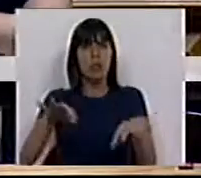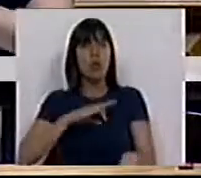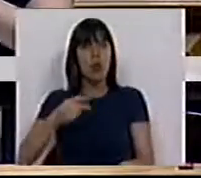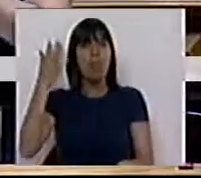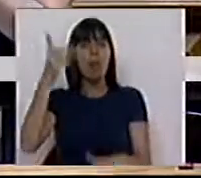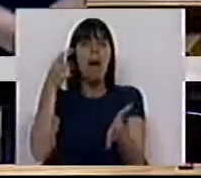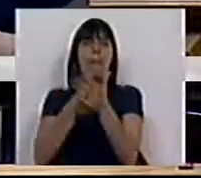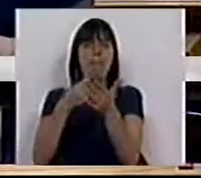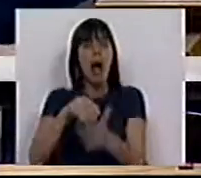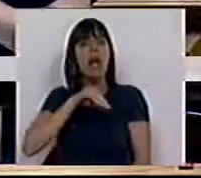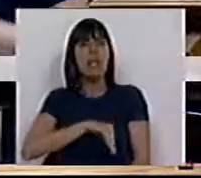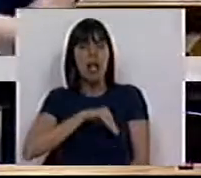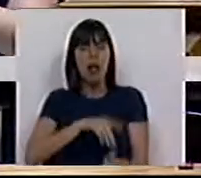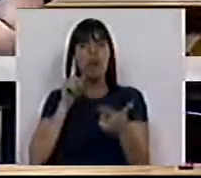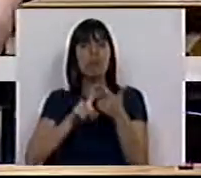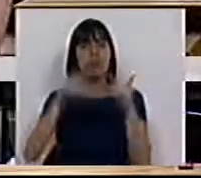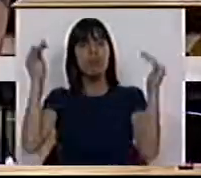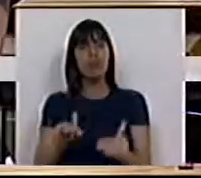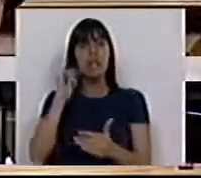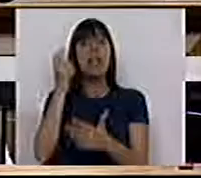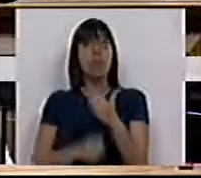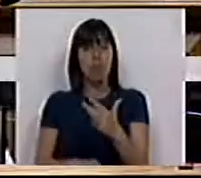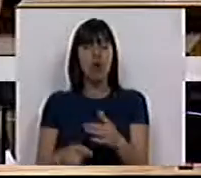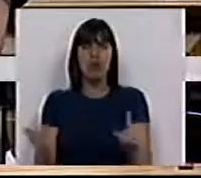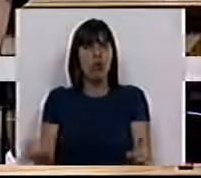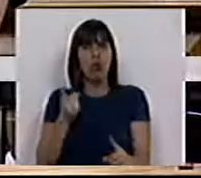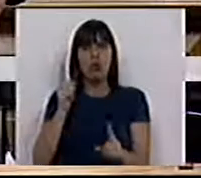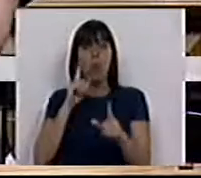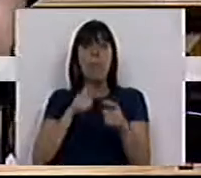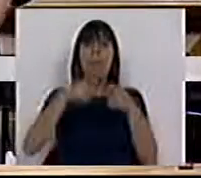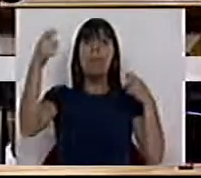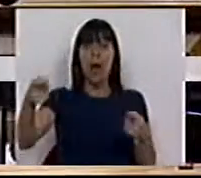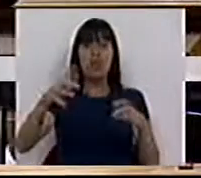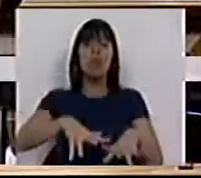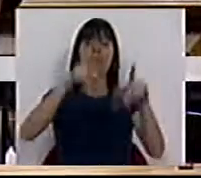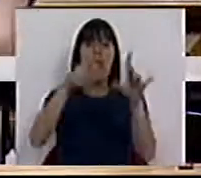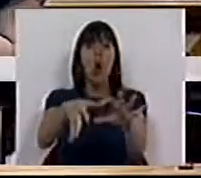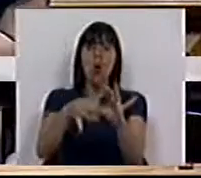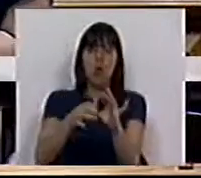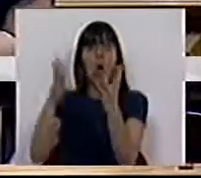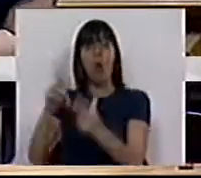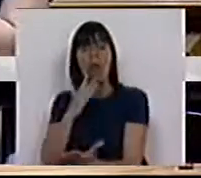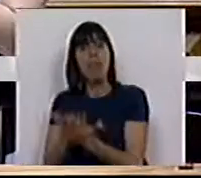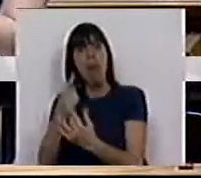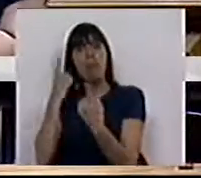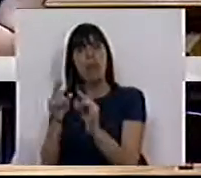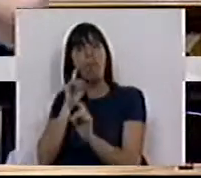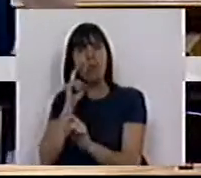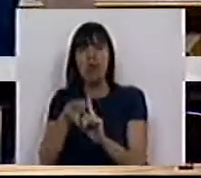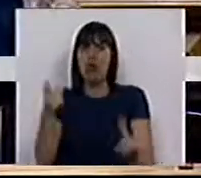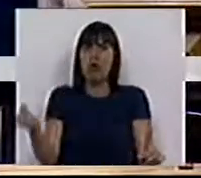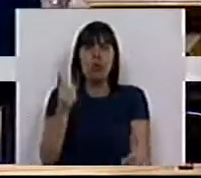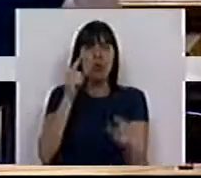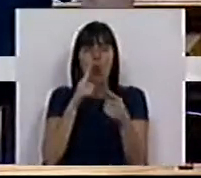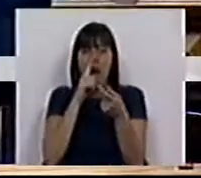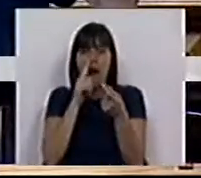Presidente, é pagar salários e descer impostos. E no longo prazo o crescimento consolida as contas públicas. Não é